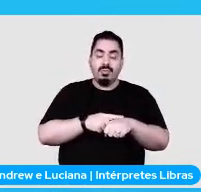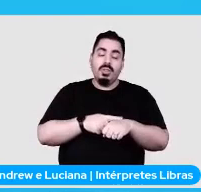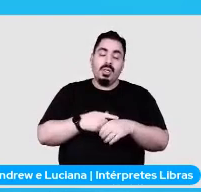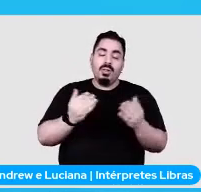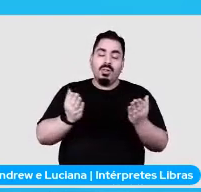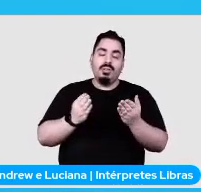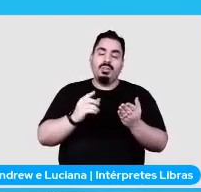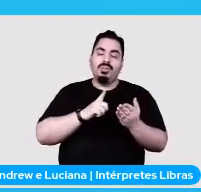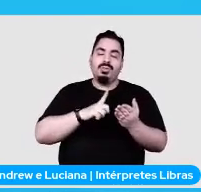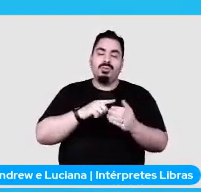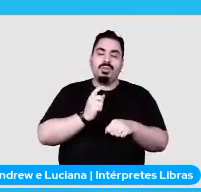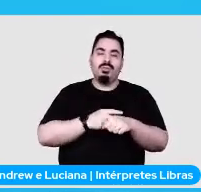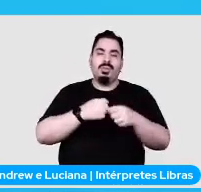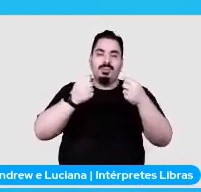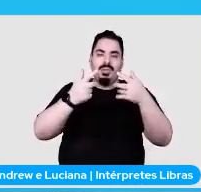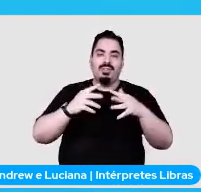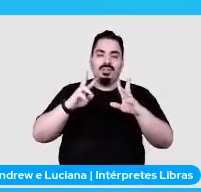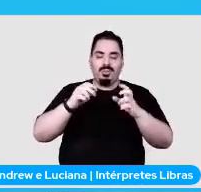obrigado